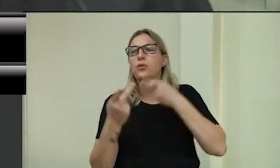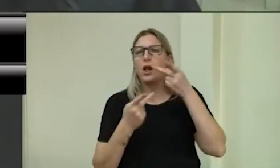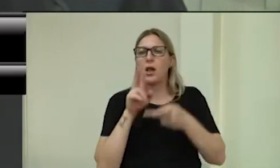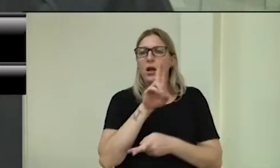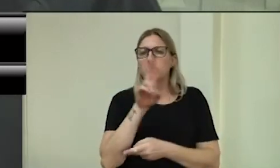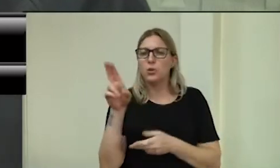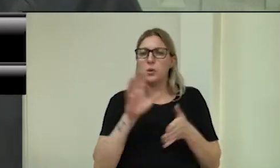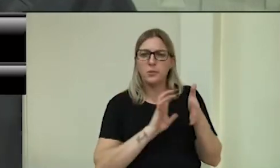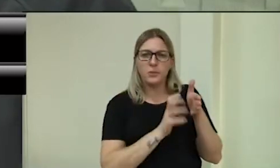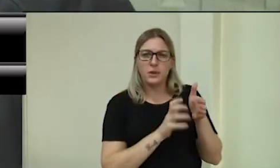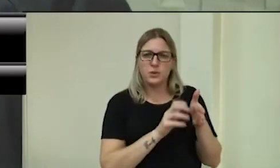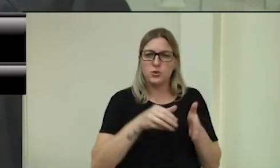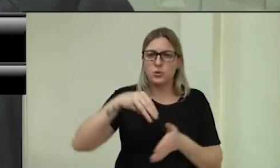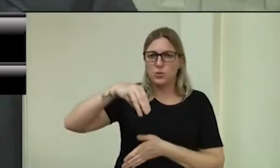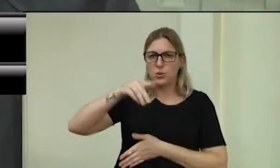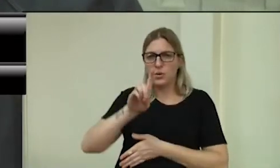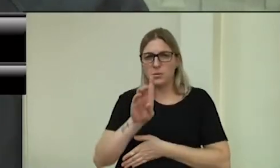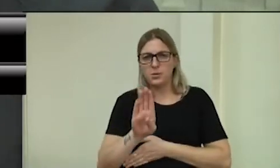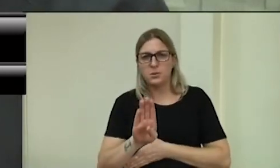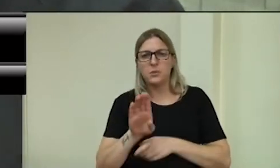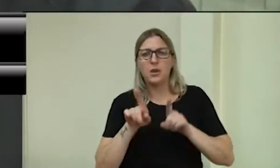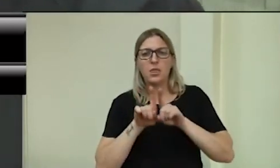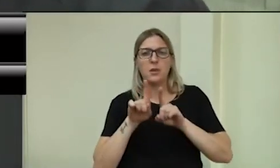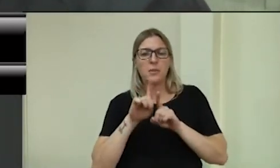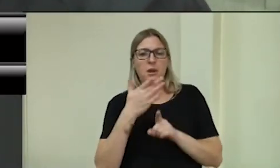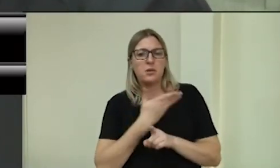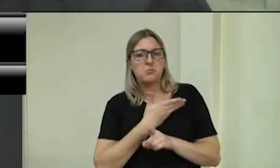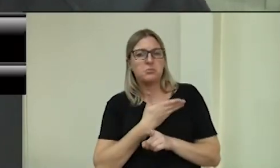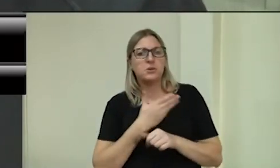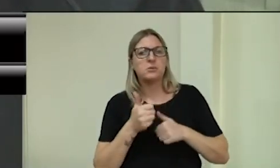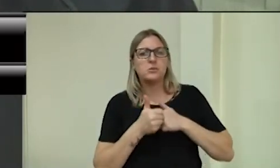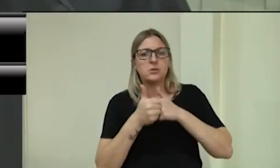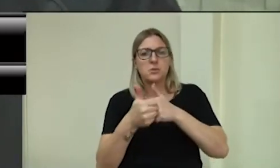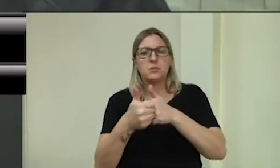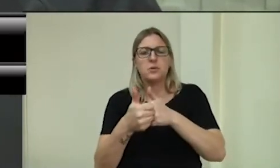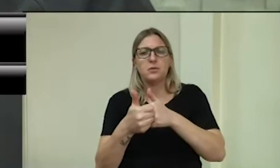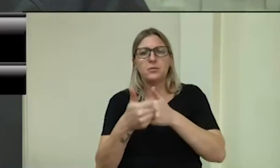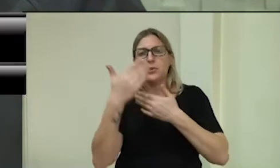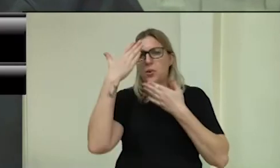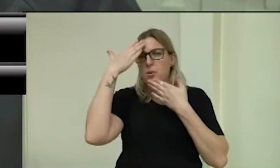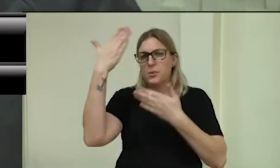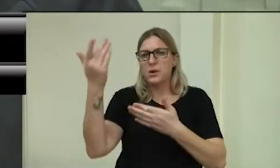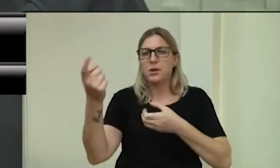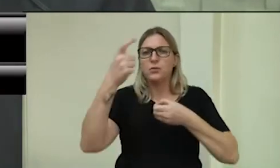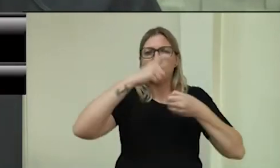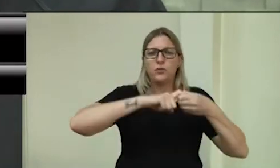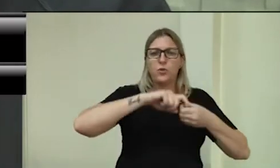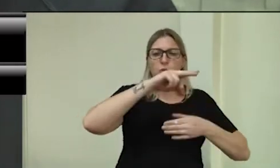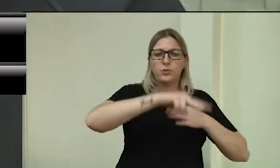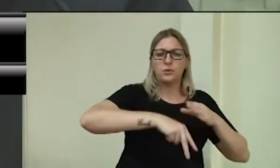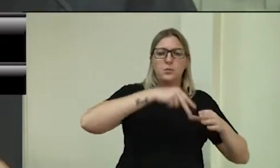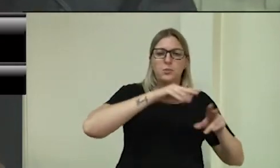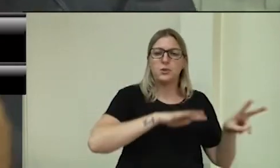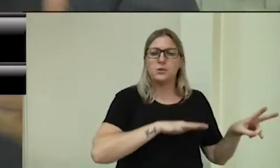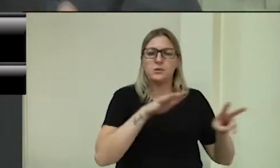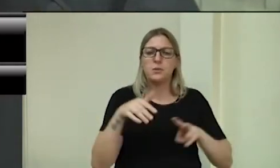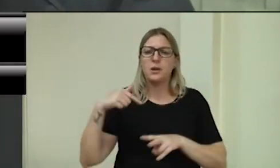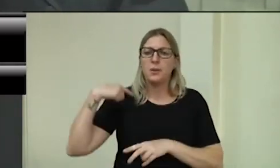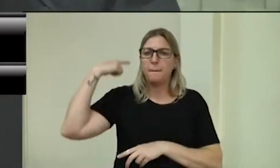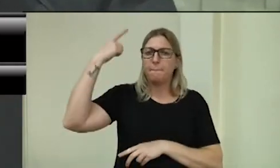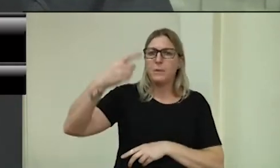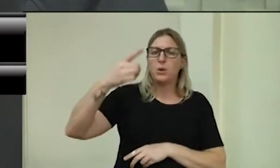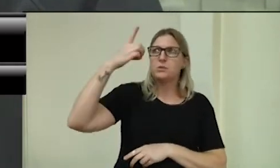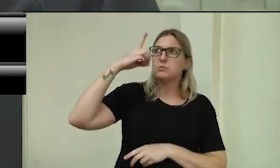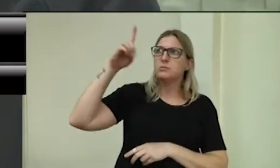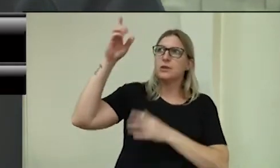e de todos os amigos que nos acompanham. Muito obrigado, senhora presidente. Retorno a esta tribuna na semana que vem, se Deus quiser, para que a gente possa